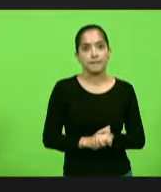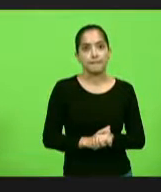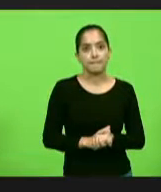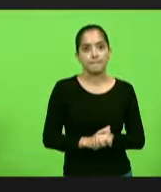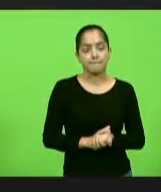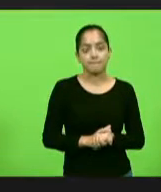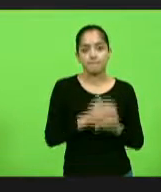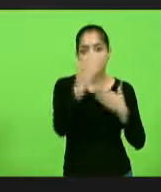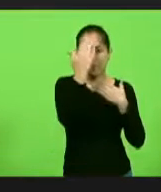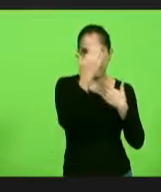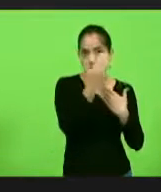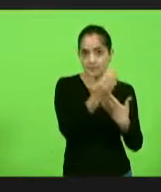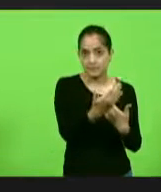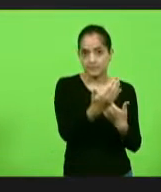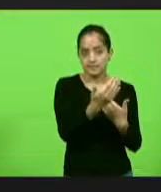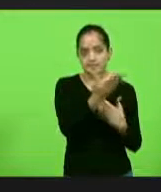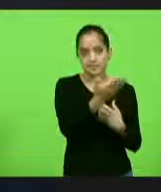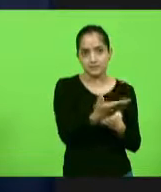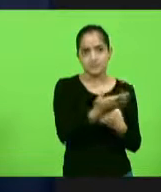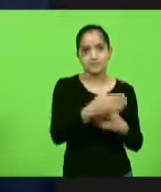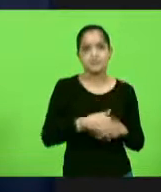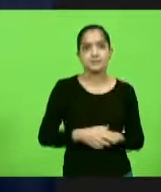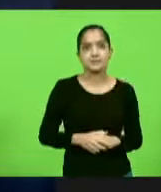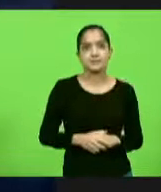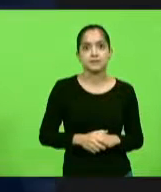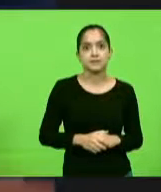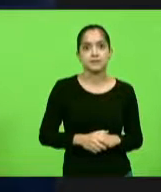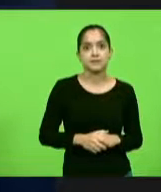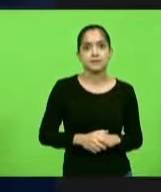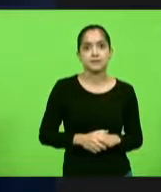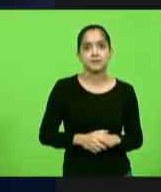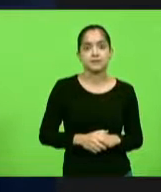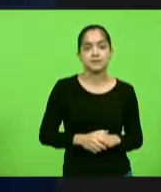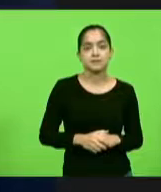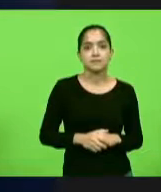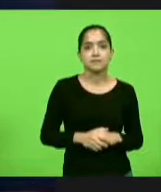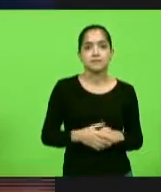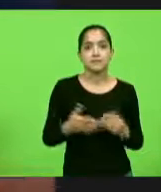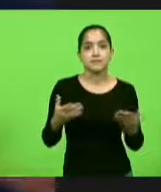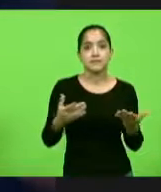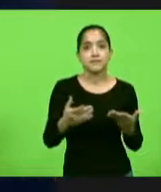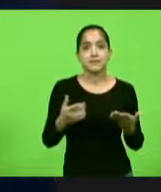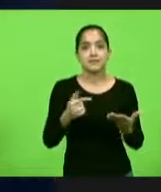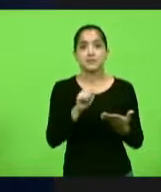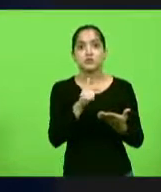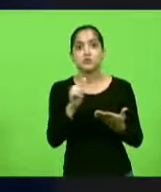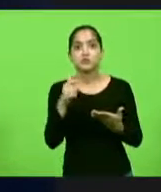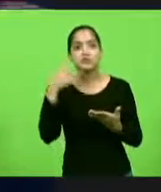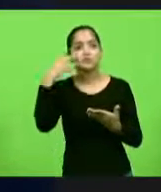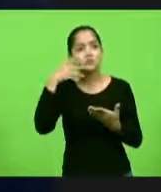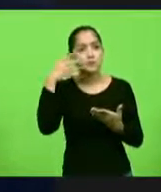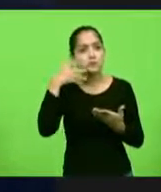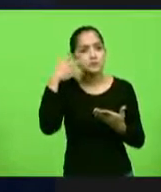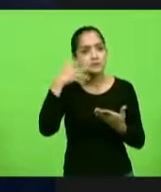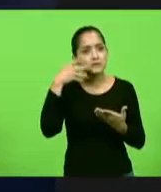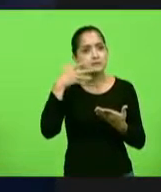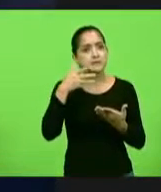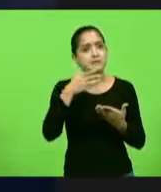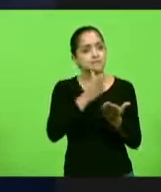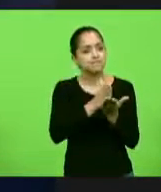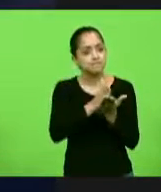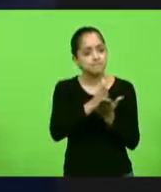Agradeço, agradeço, deputado Berlano. Uma lástima que nós não temos assim um discurso afinado para seguir